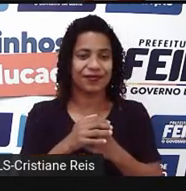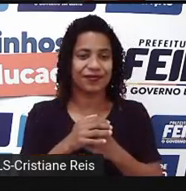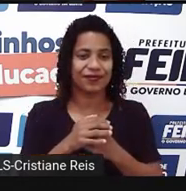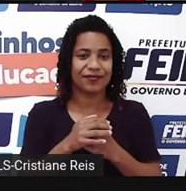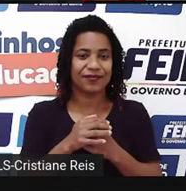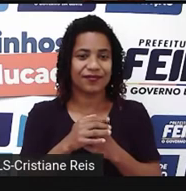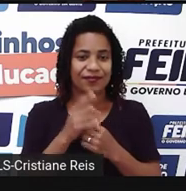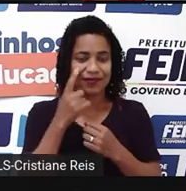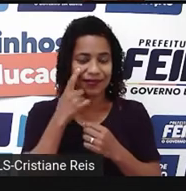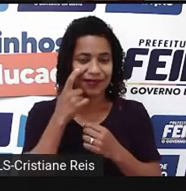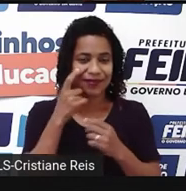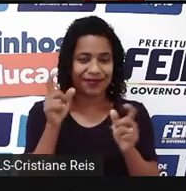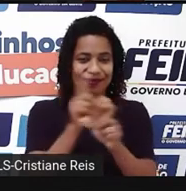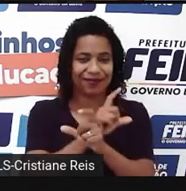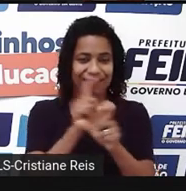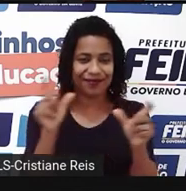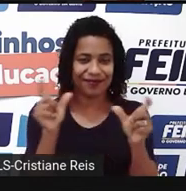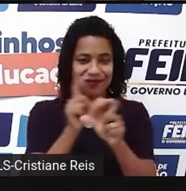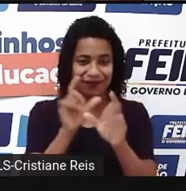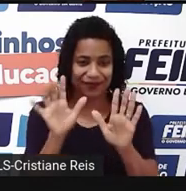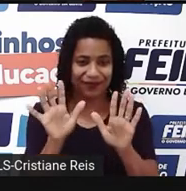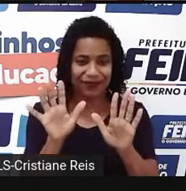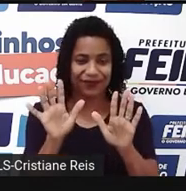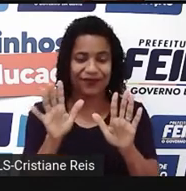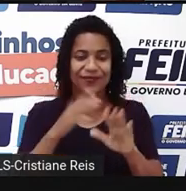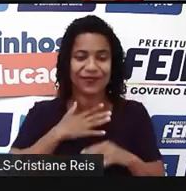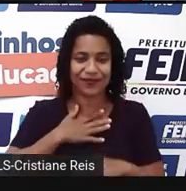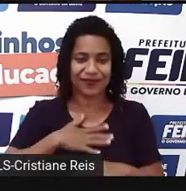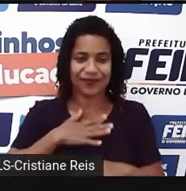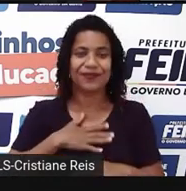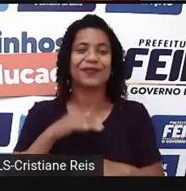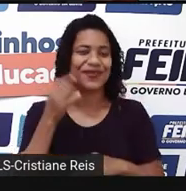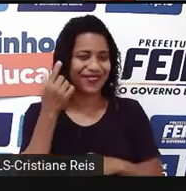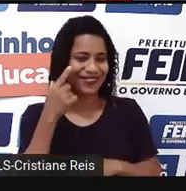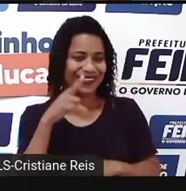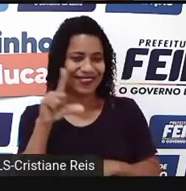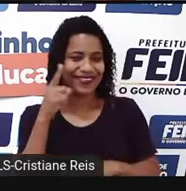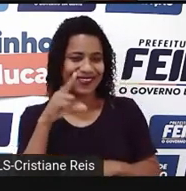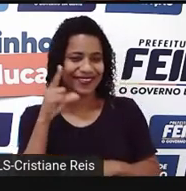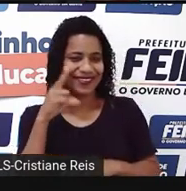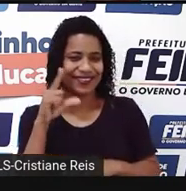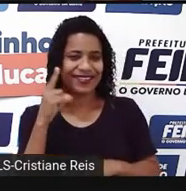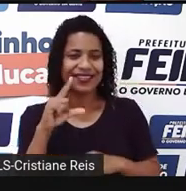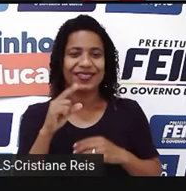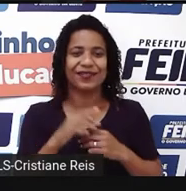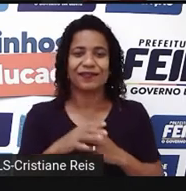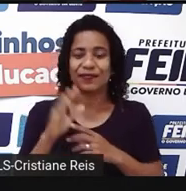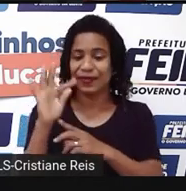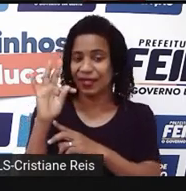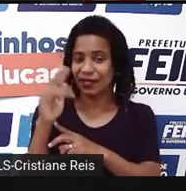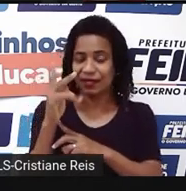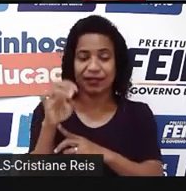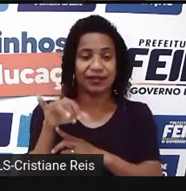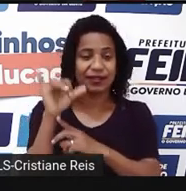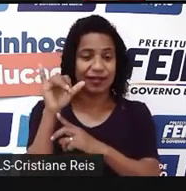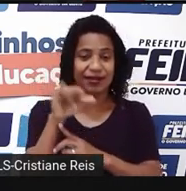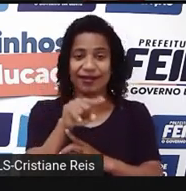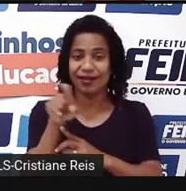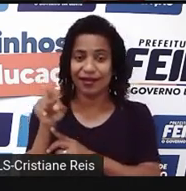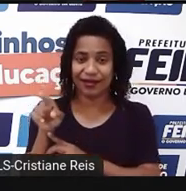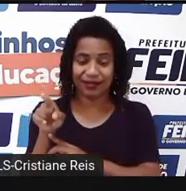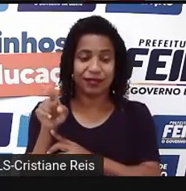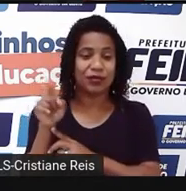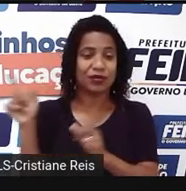E, espera aí, que ele não quer ficar no lugar. Pronto, ok. Então, eles, logo depois do